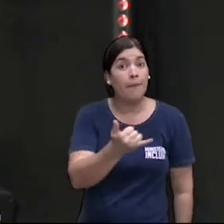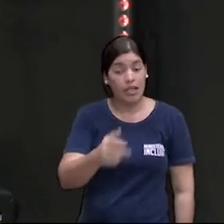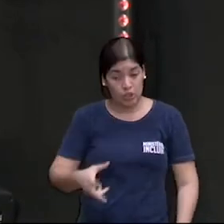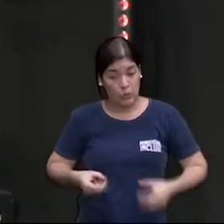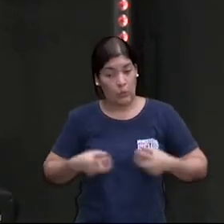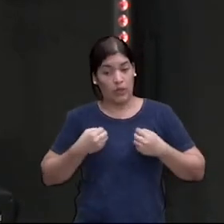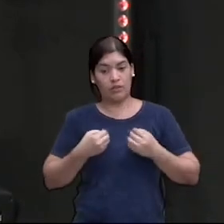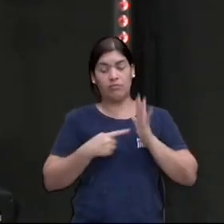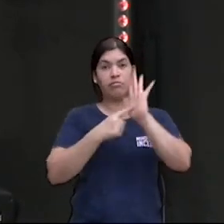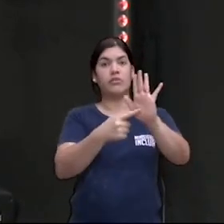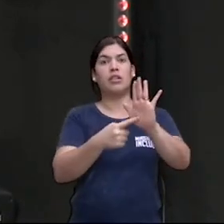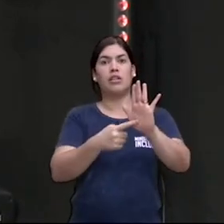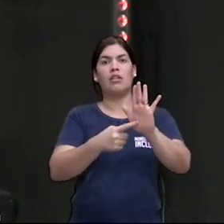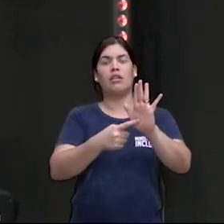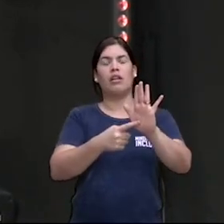assim, estou aqui.